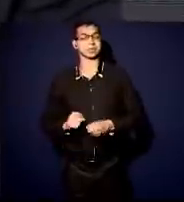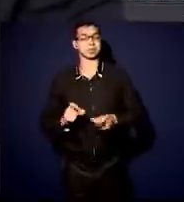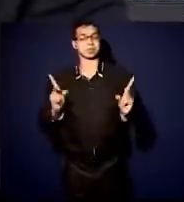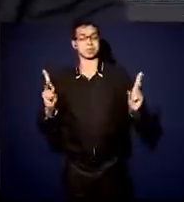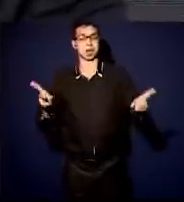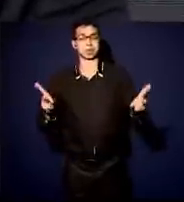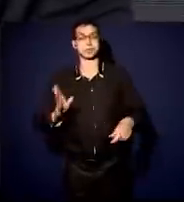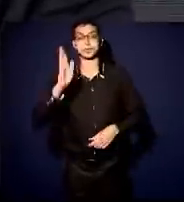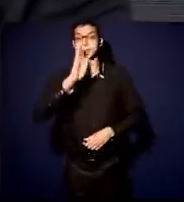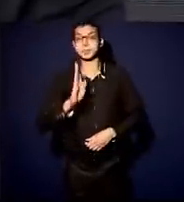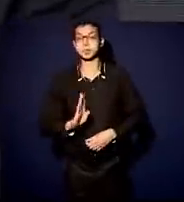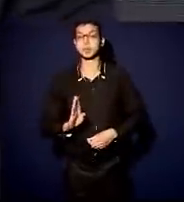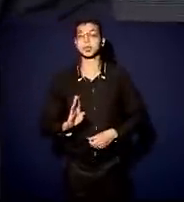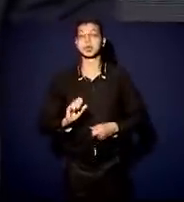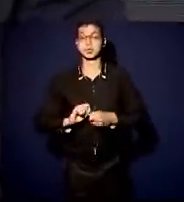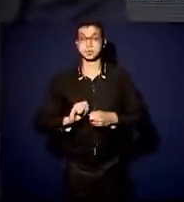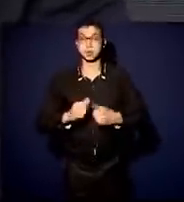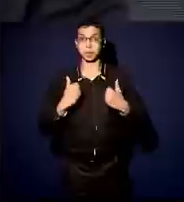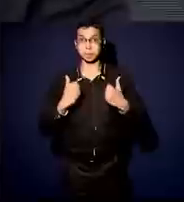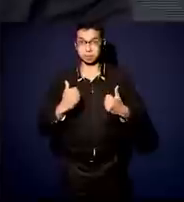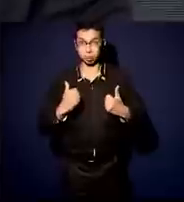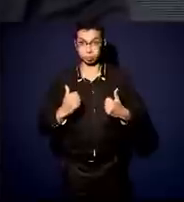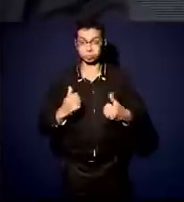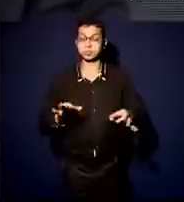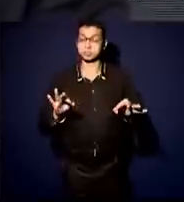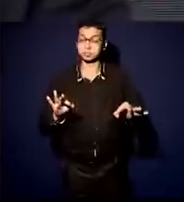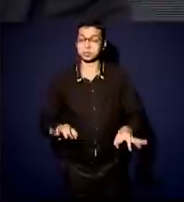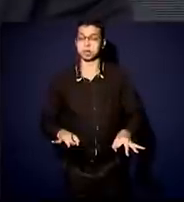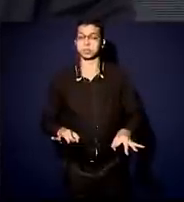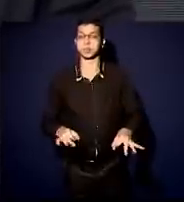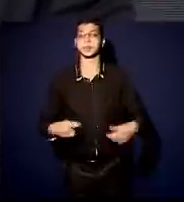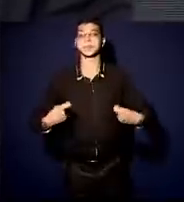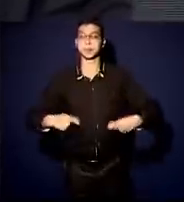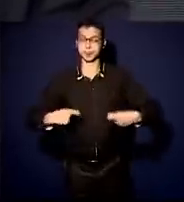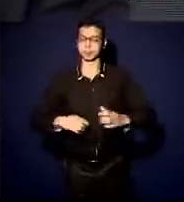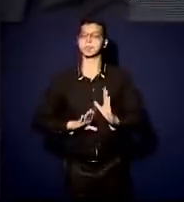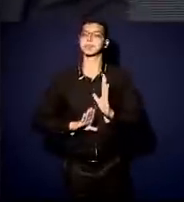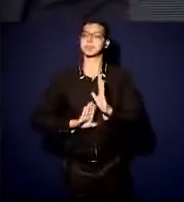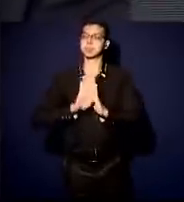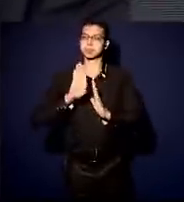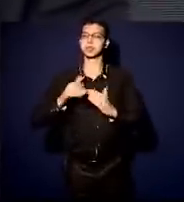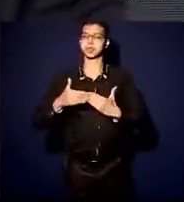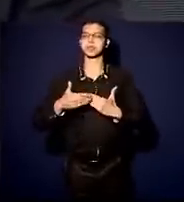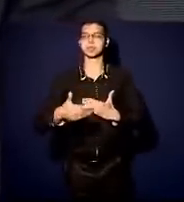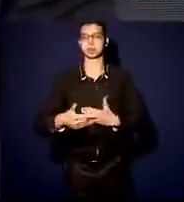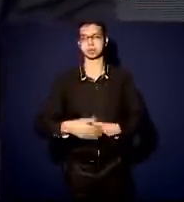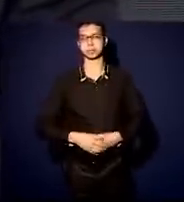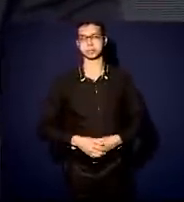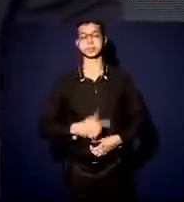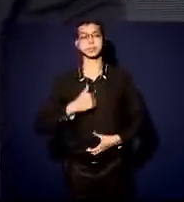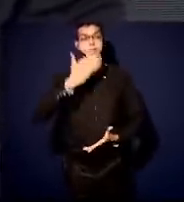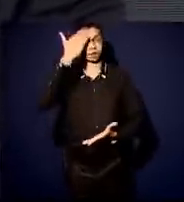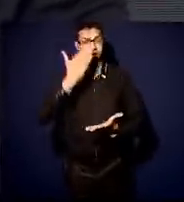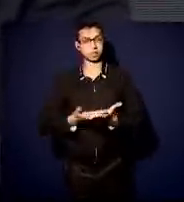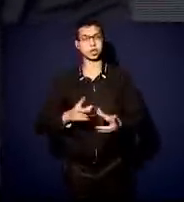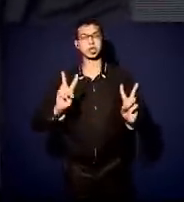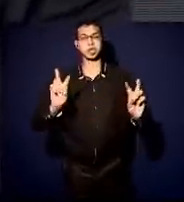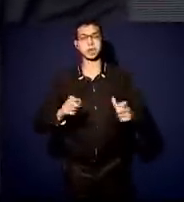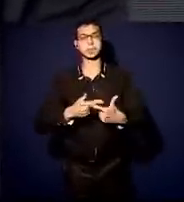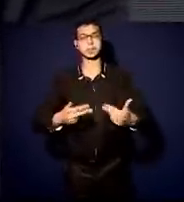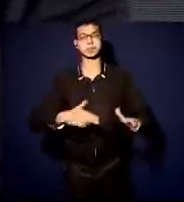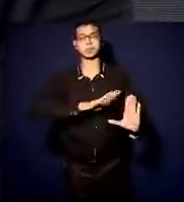Brasil de forma bem feita, deu certo, então nós temos que avançar. Então, acredito que é, tirando as questões ideológicas de lado,